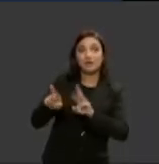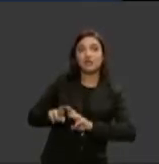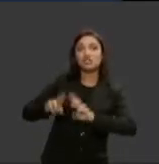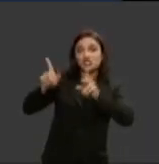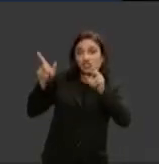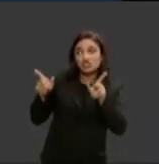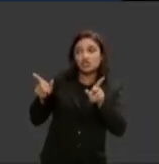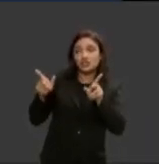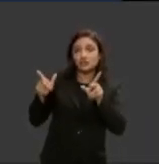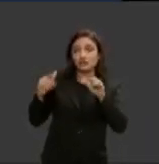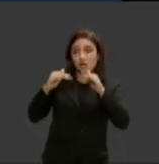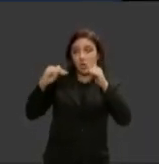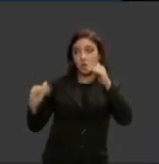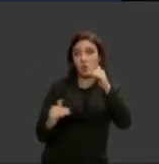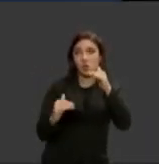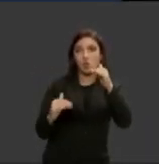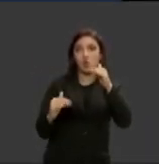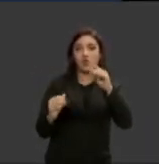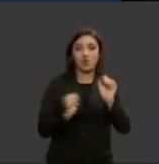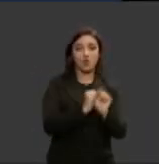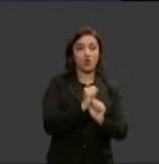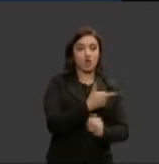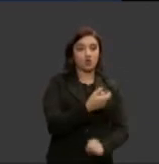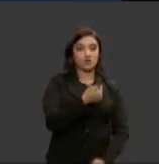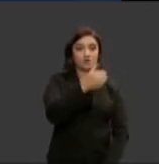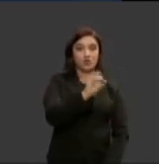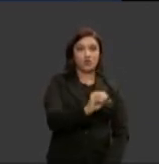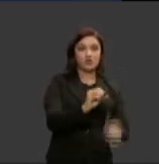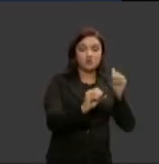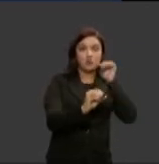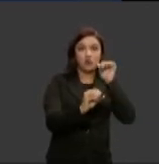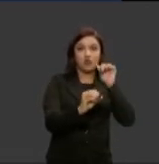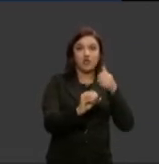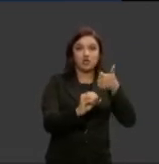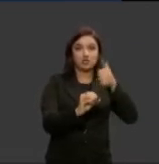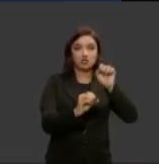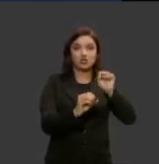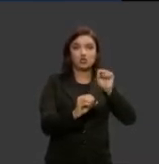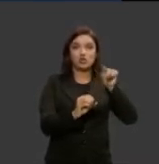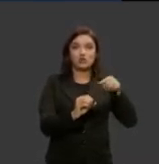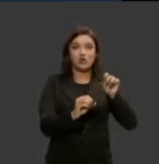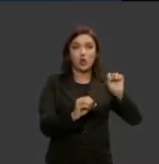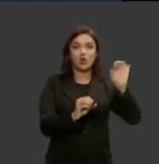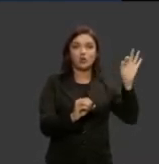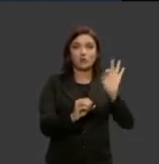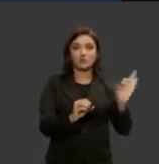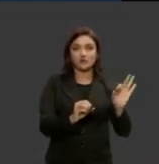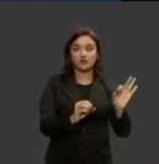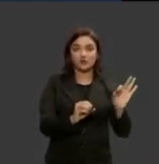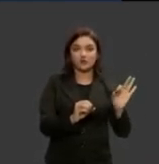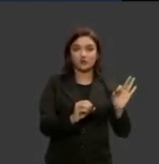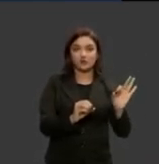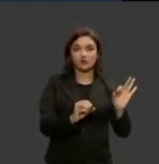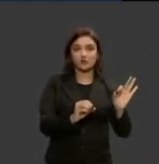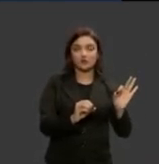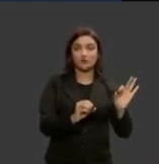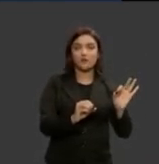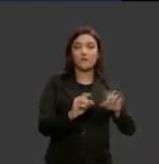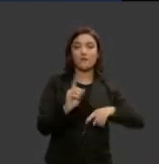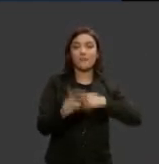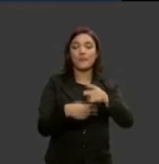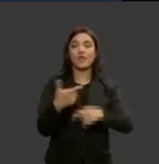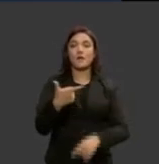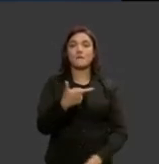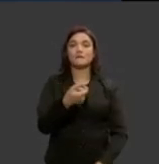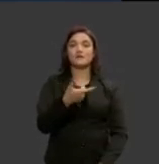significativa em 2010 as mulheres eram 18,8% naquela agência norte-americana em